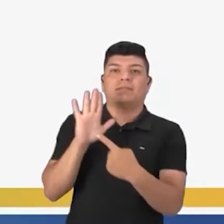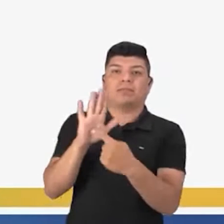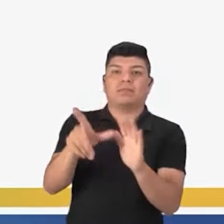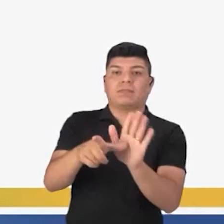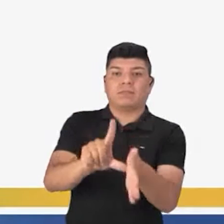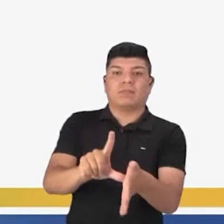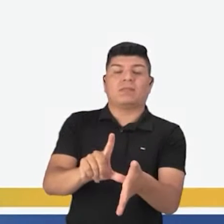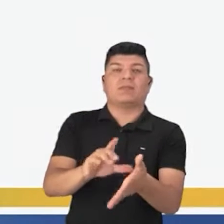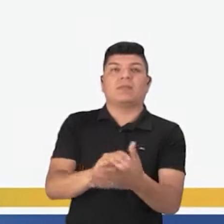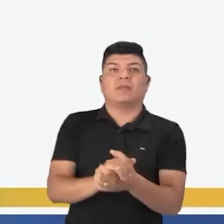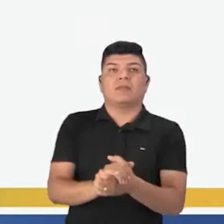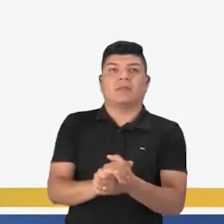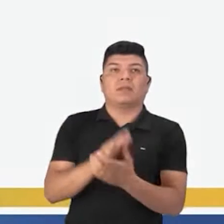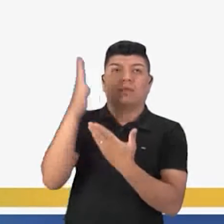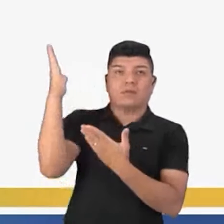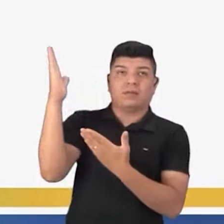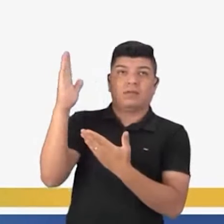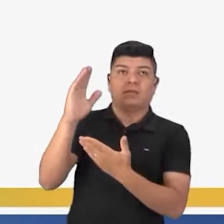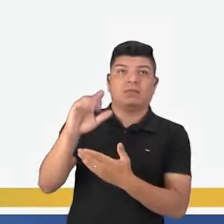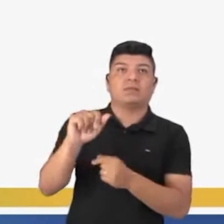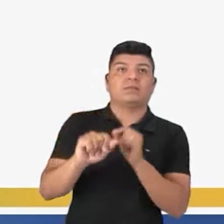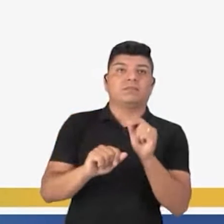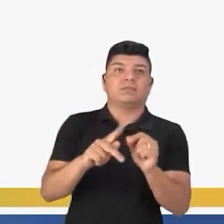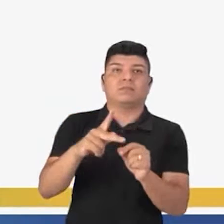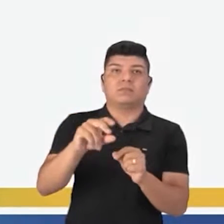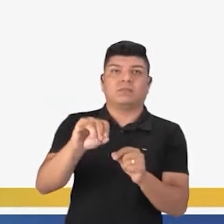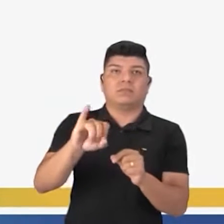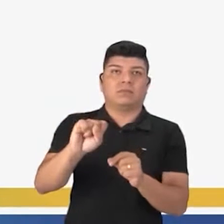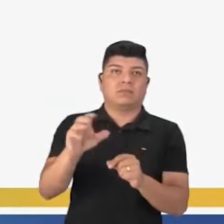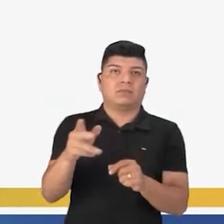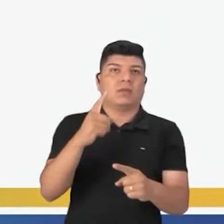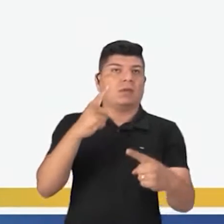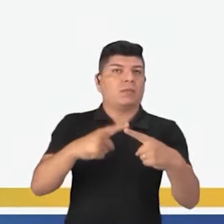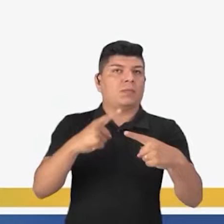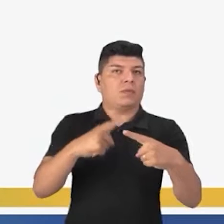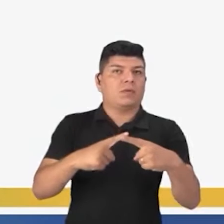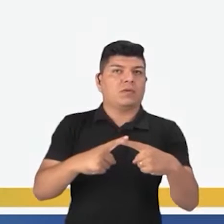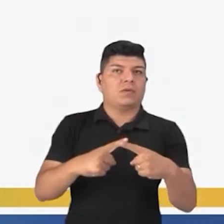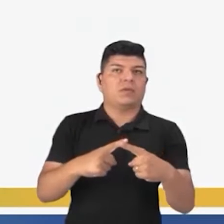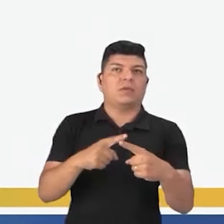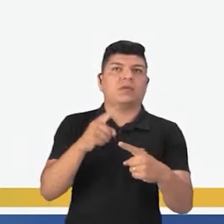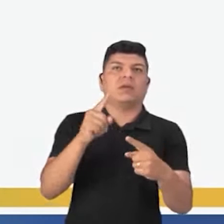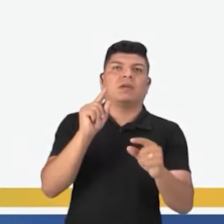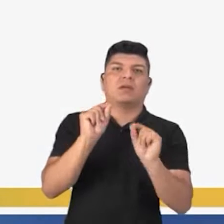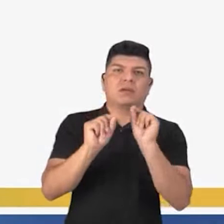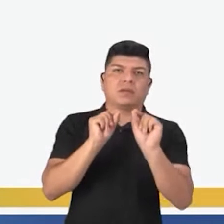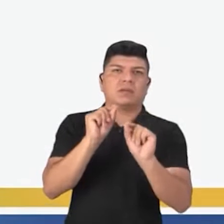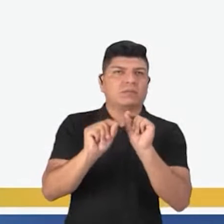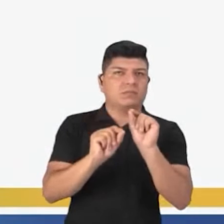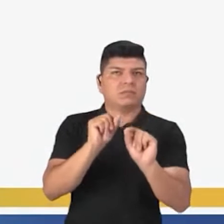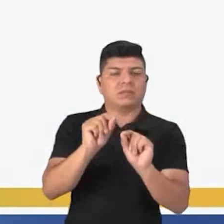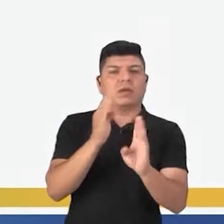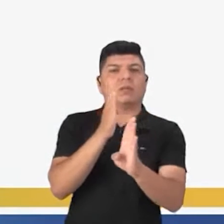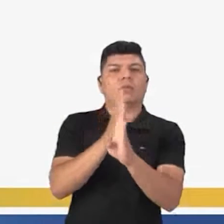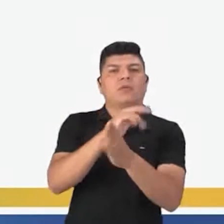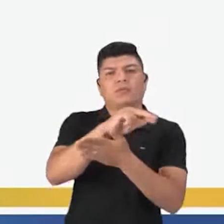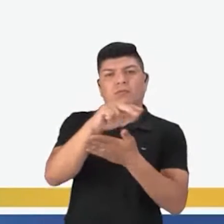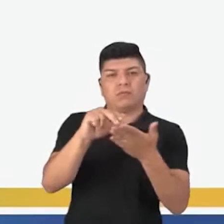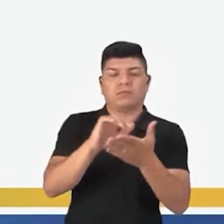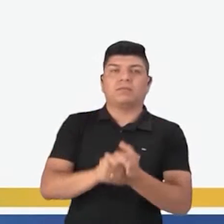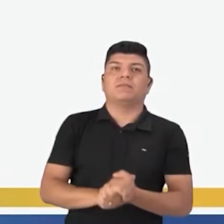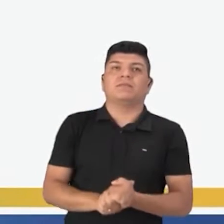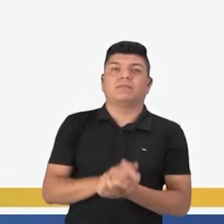que foi citado antes. São eles. Pois, por quê, que, por quanto, etc.